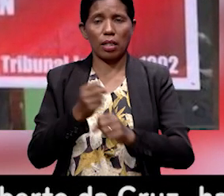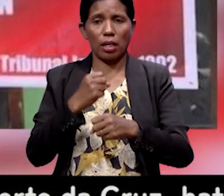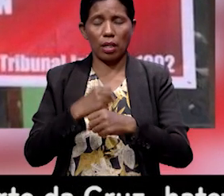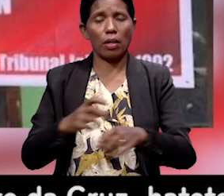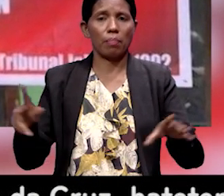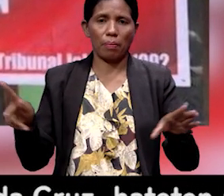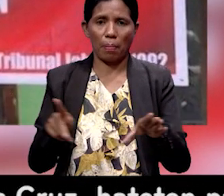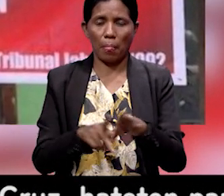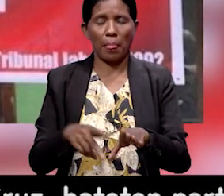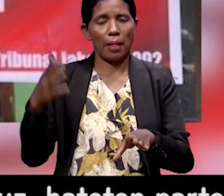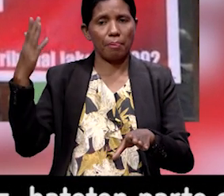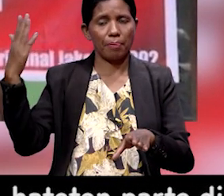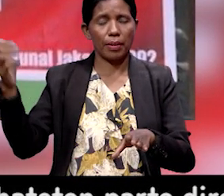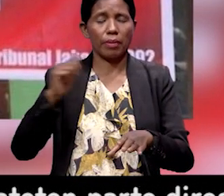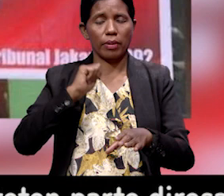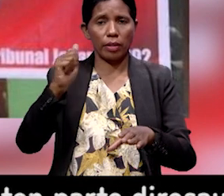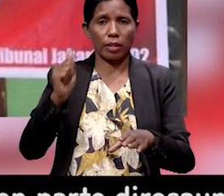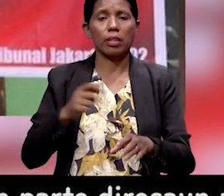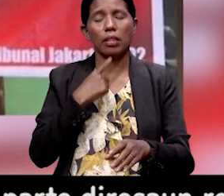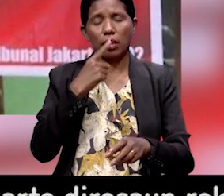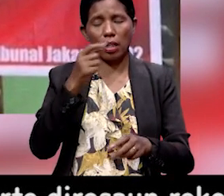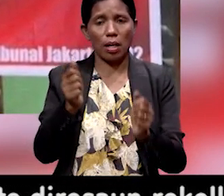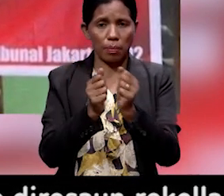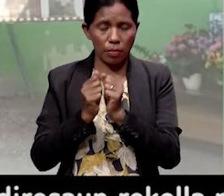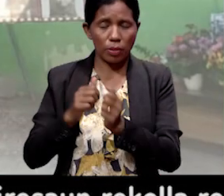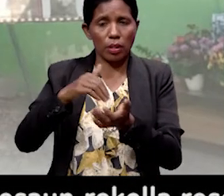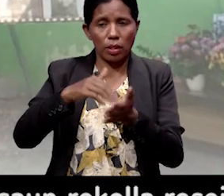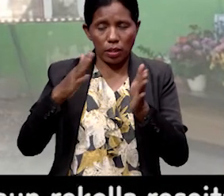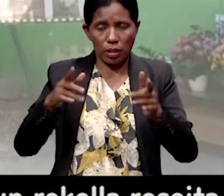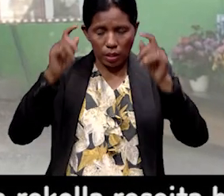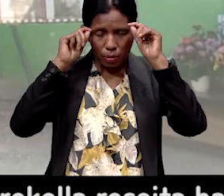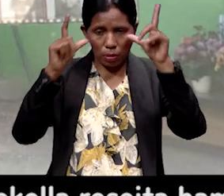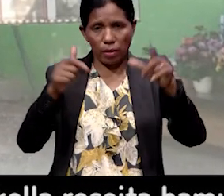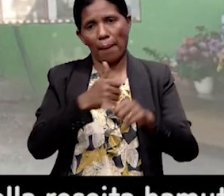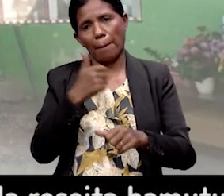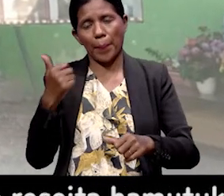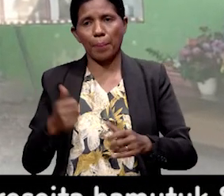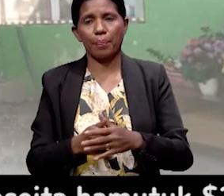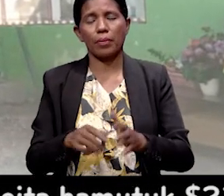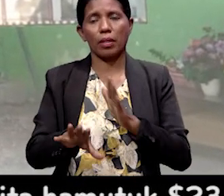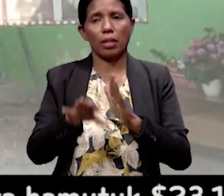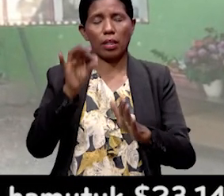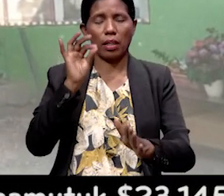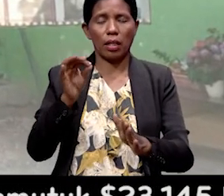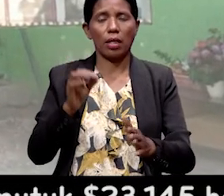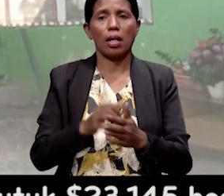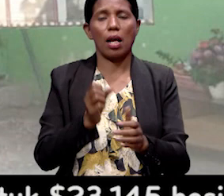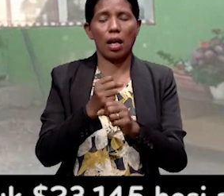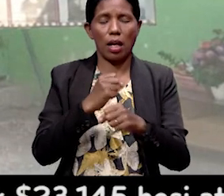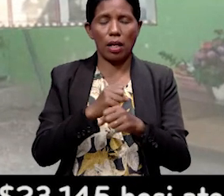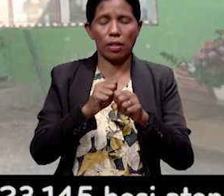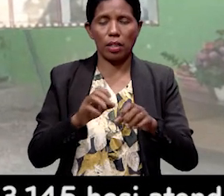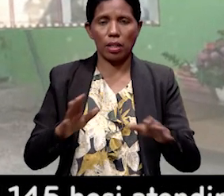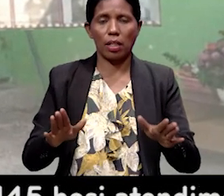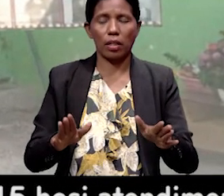participação ia manifestação pacífica hamuto co estudante timor-lanceraselo. Nunenia hetam pena halonia lakon e bolsa